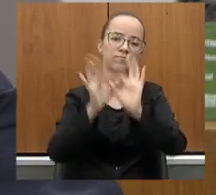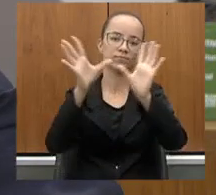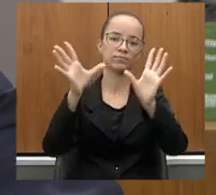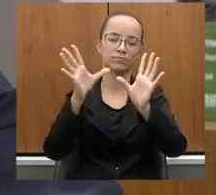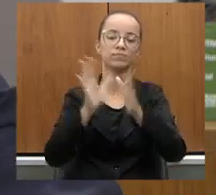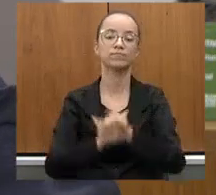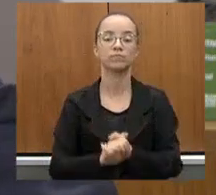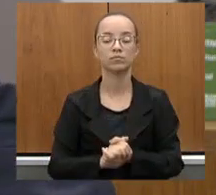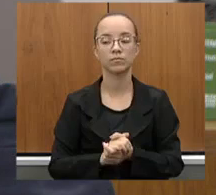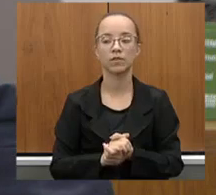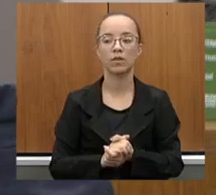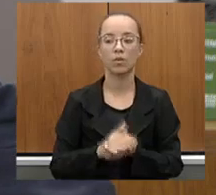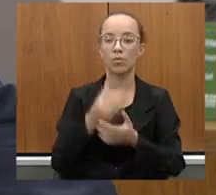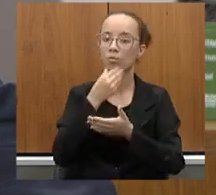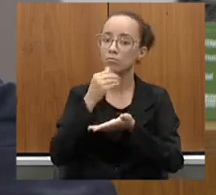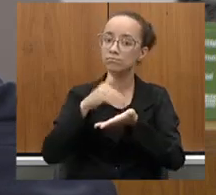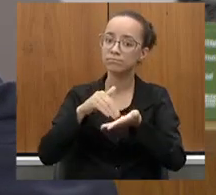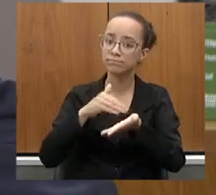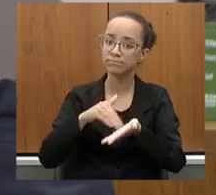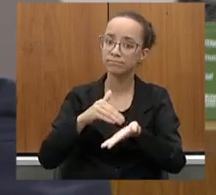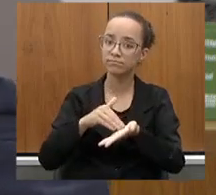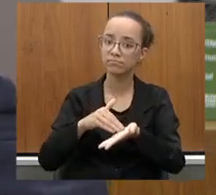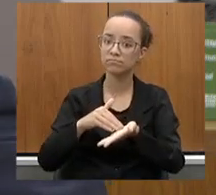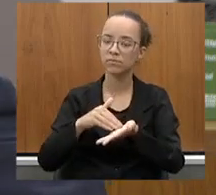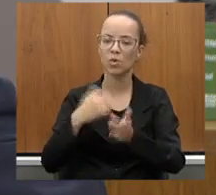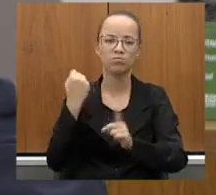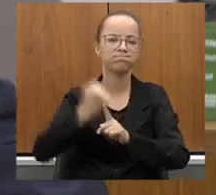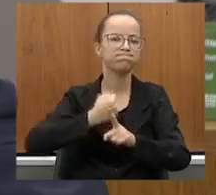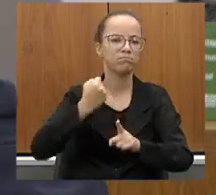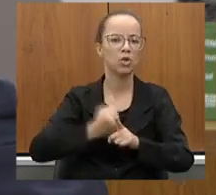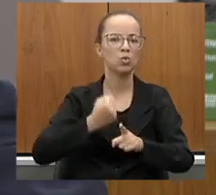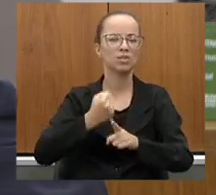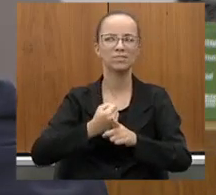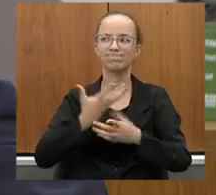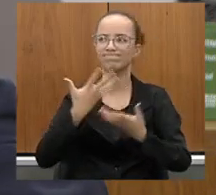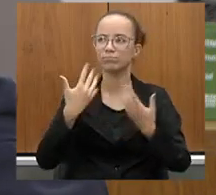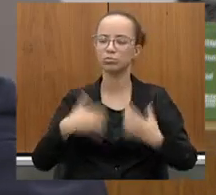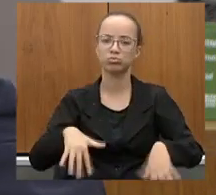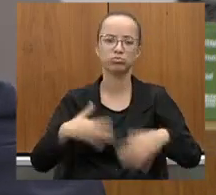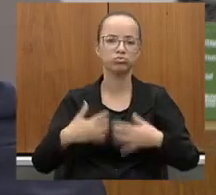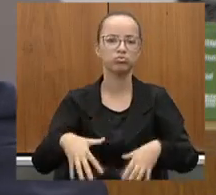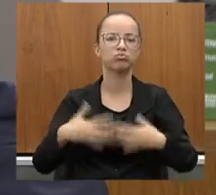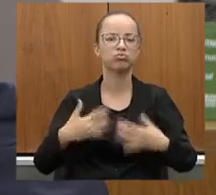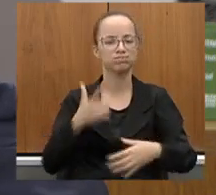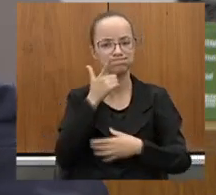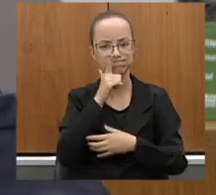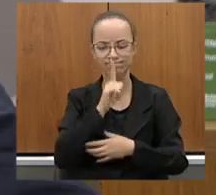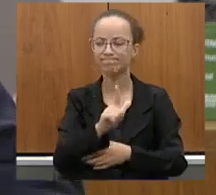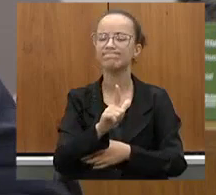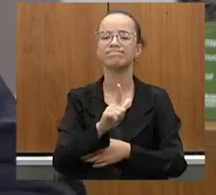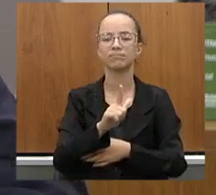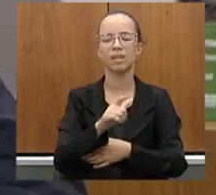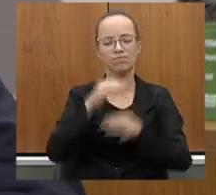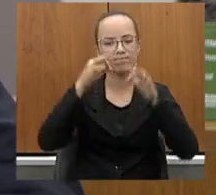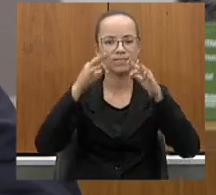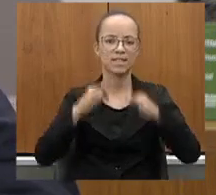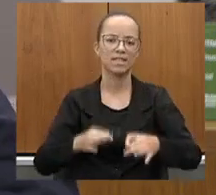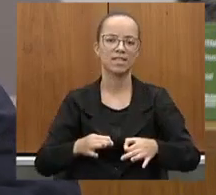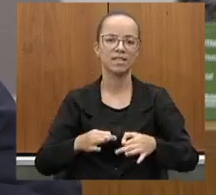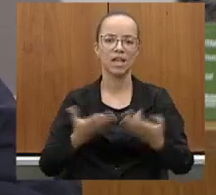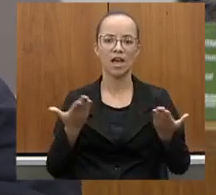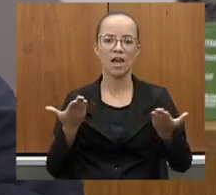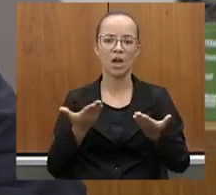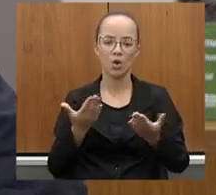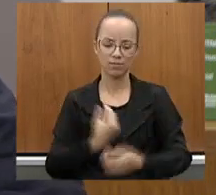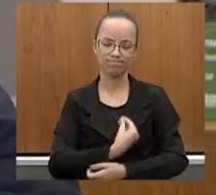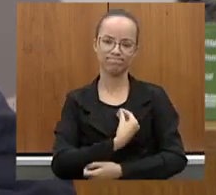Então, caríssimo secretário, é uma luta que valeu a pena. Tenha certeza absoluta que, neste momento